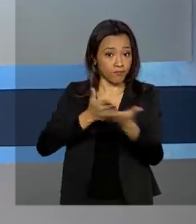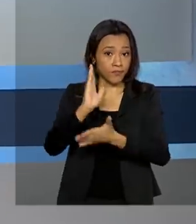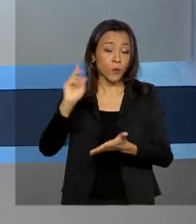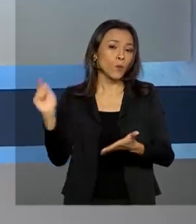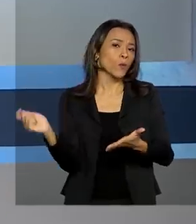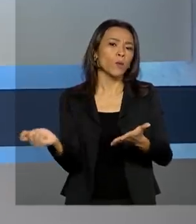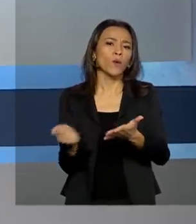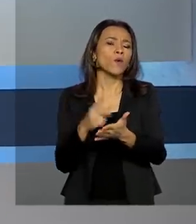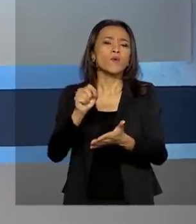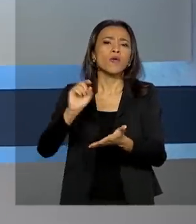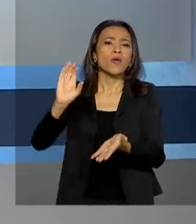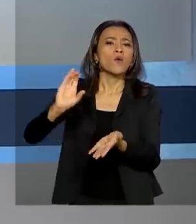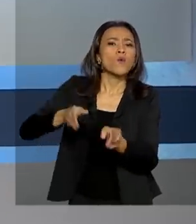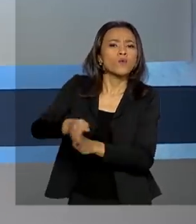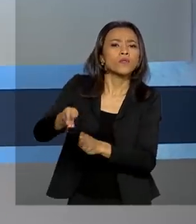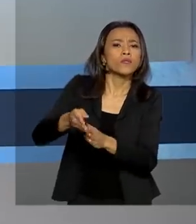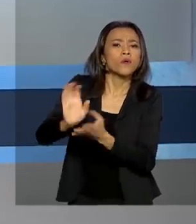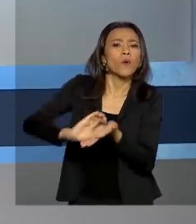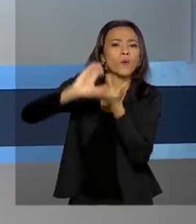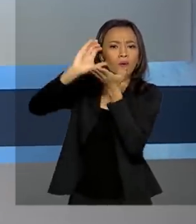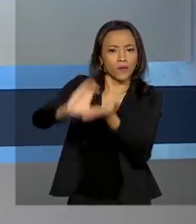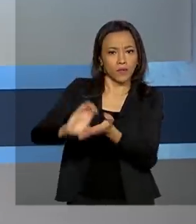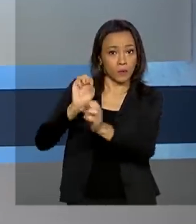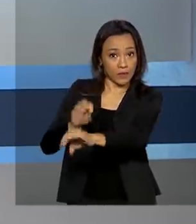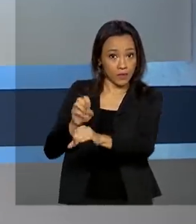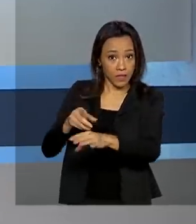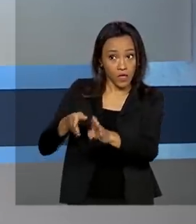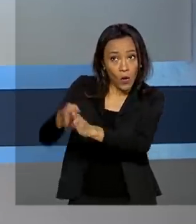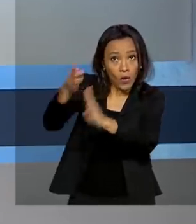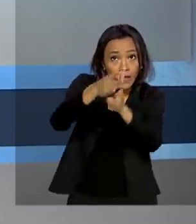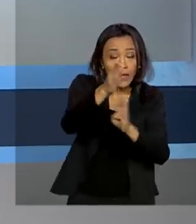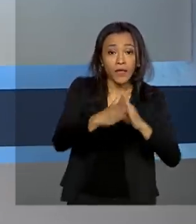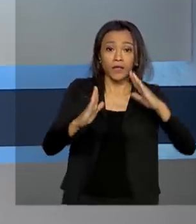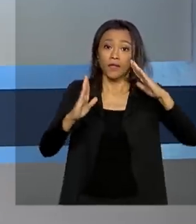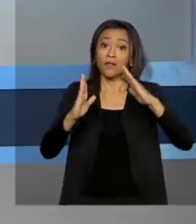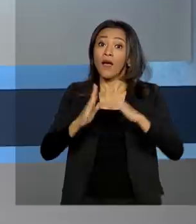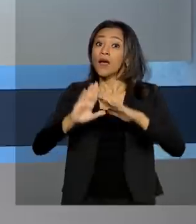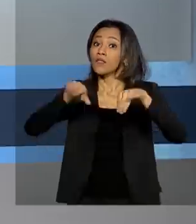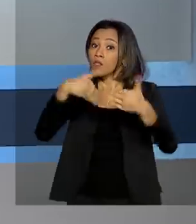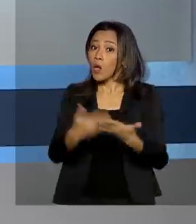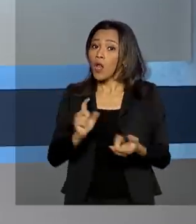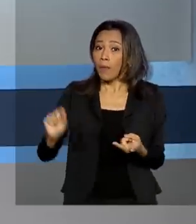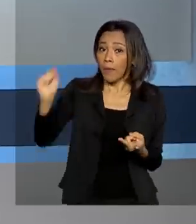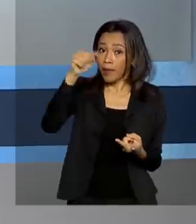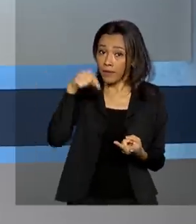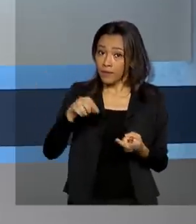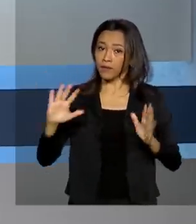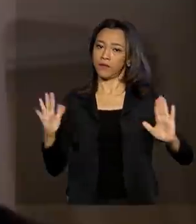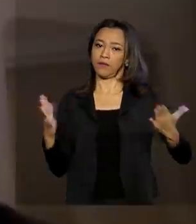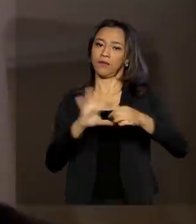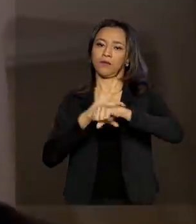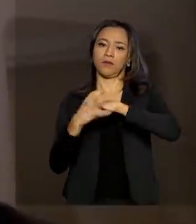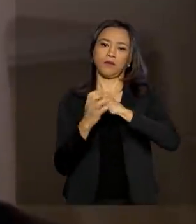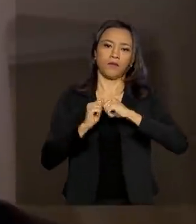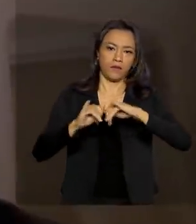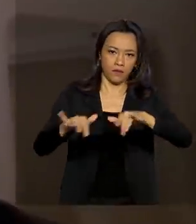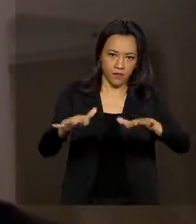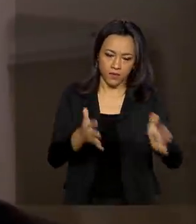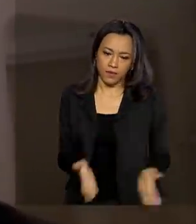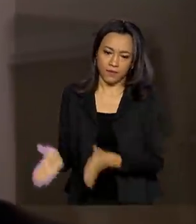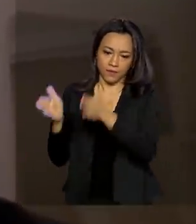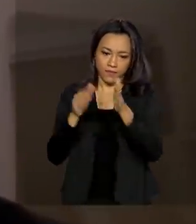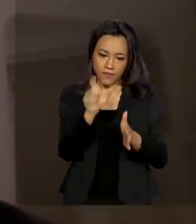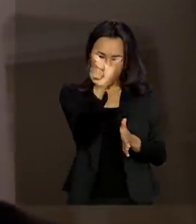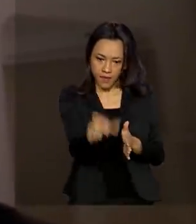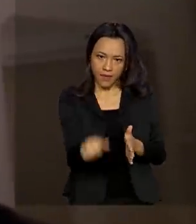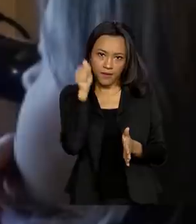Nacional de Educação que orientam as escolas da educação básica e do ensino superior durante a pandemia. A Andréia